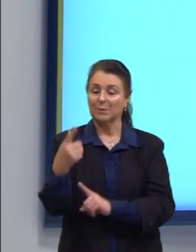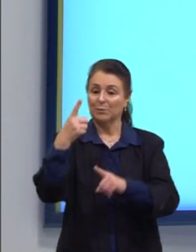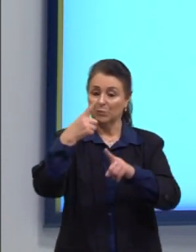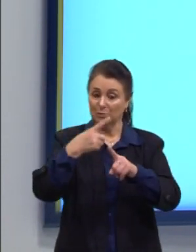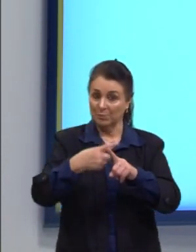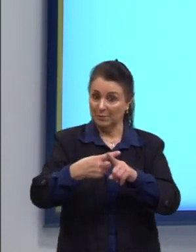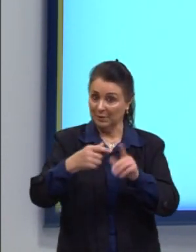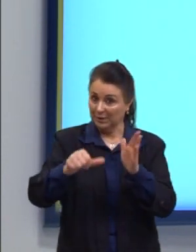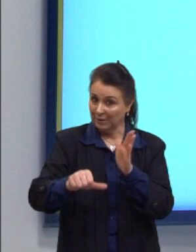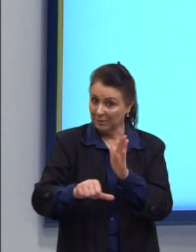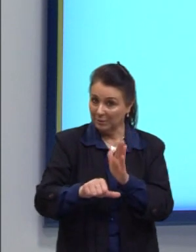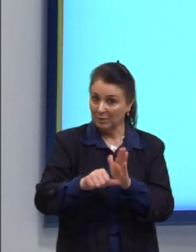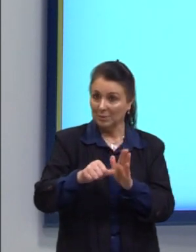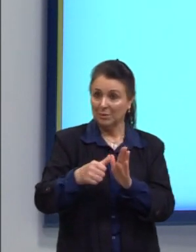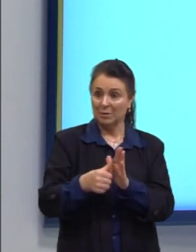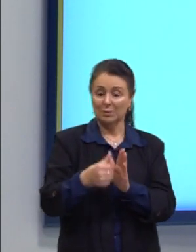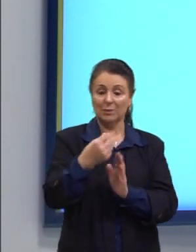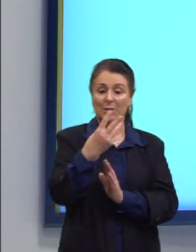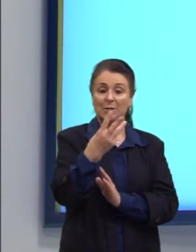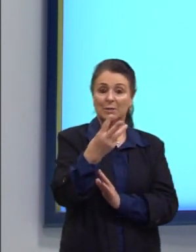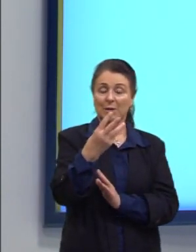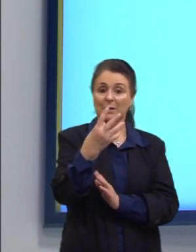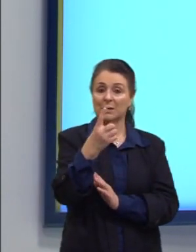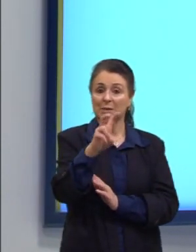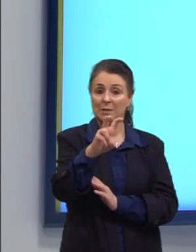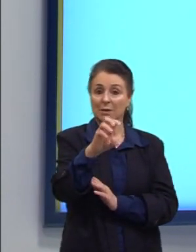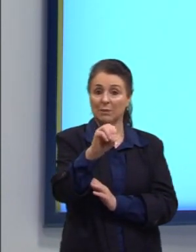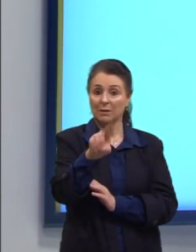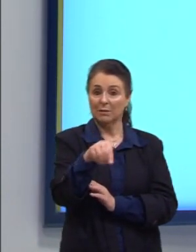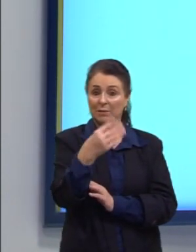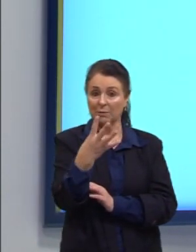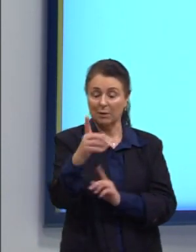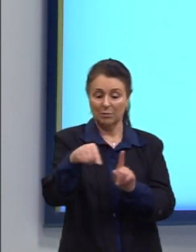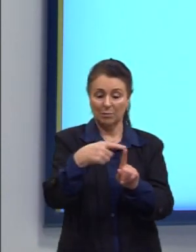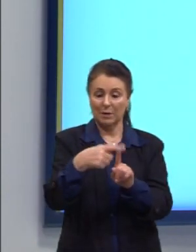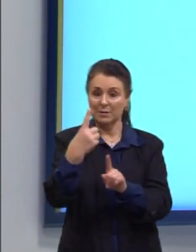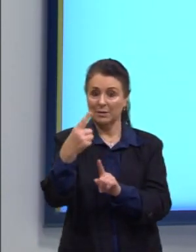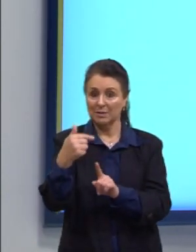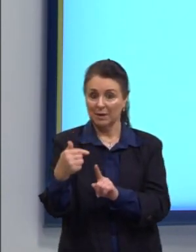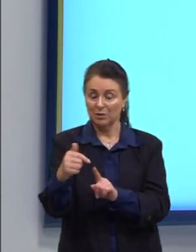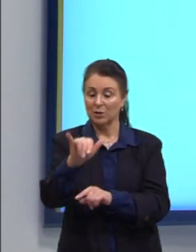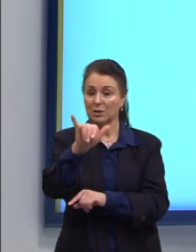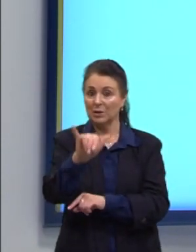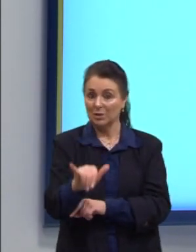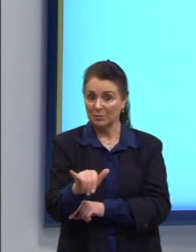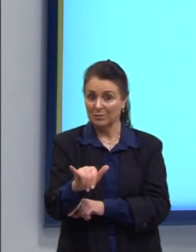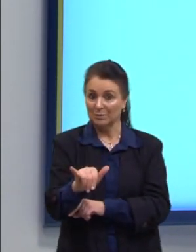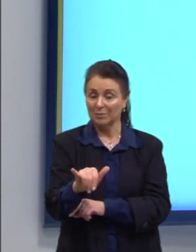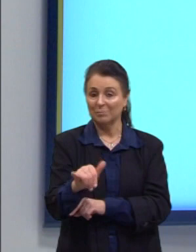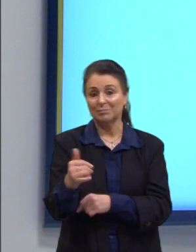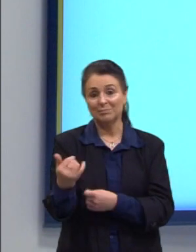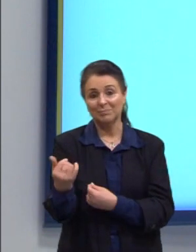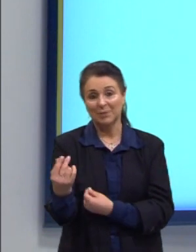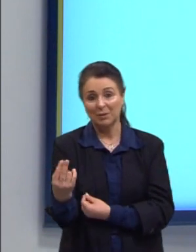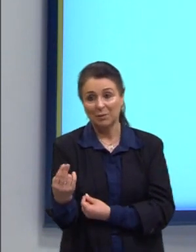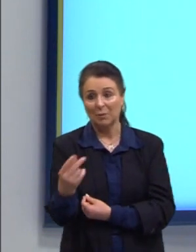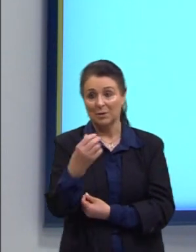primeiro, 50,4 mais 17. O Y seria de 67